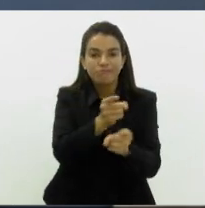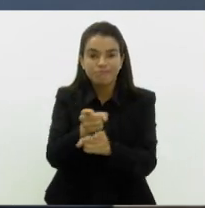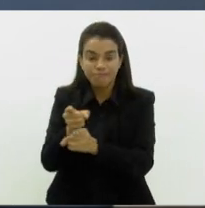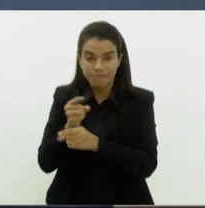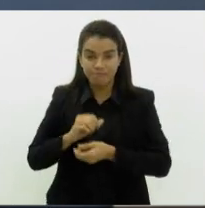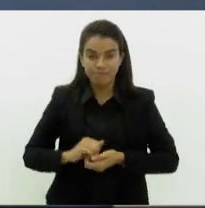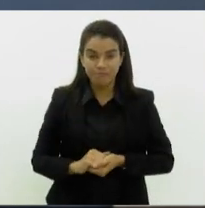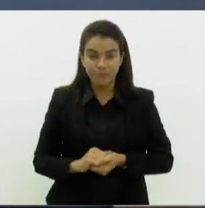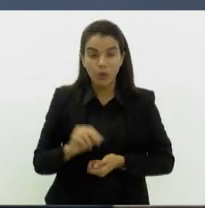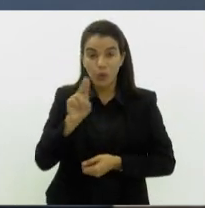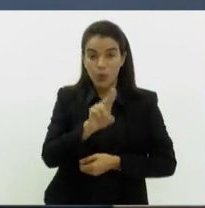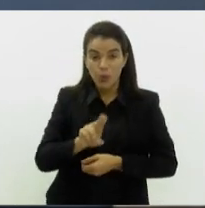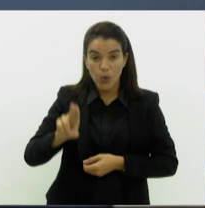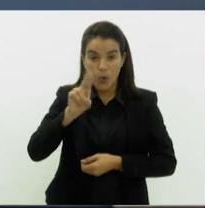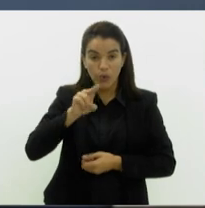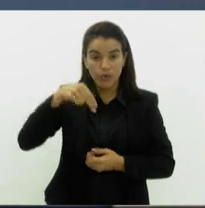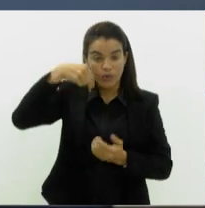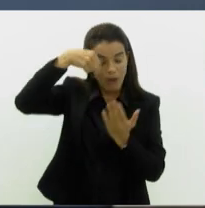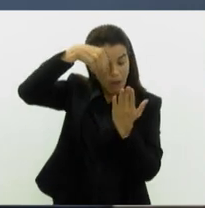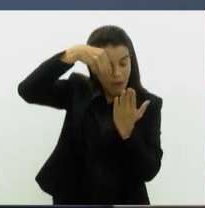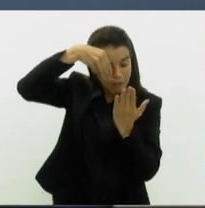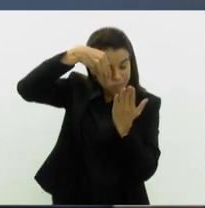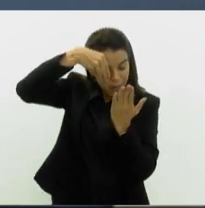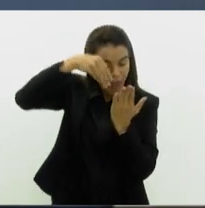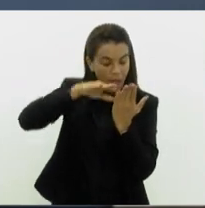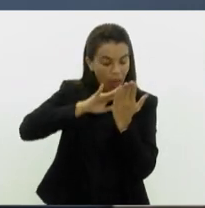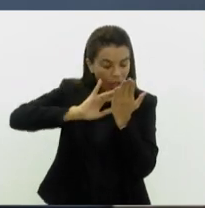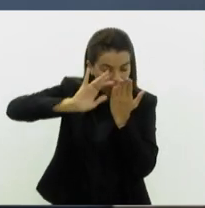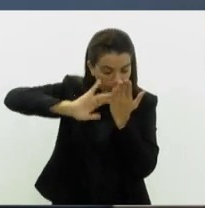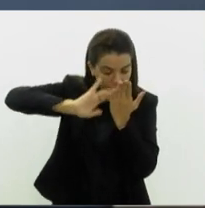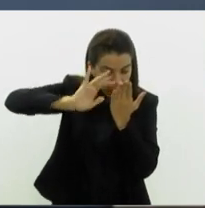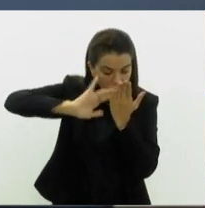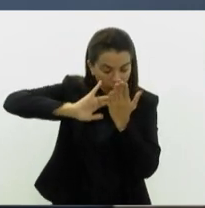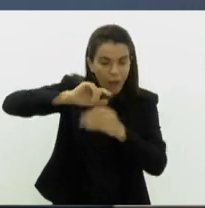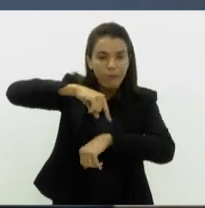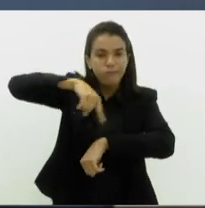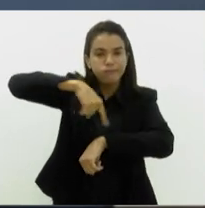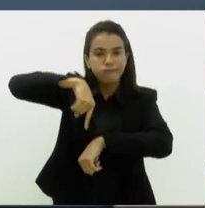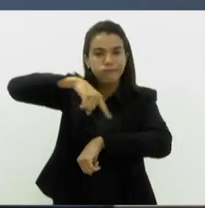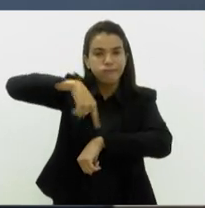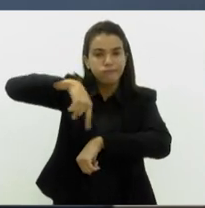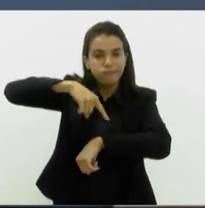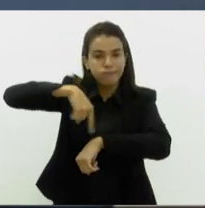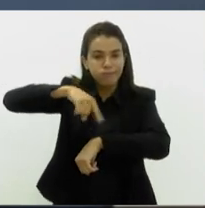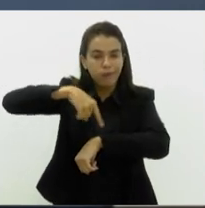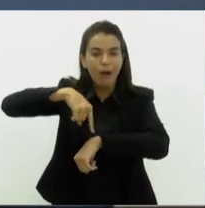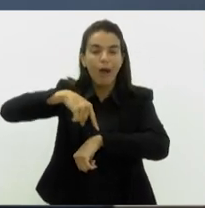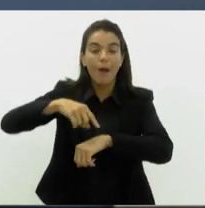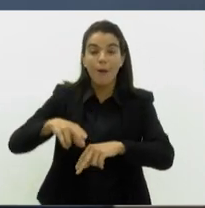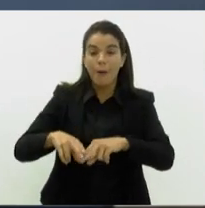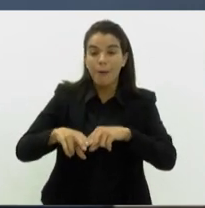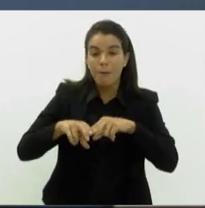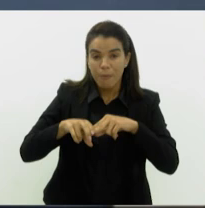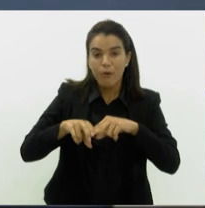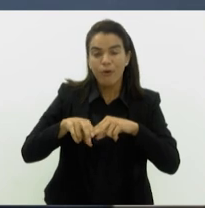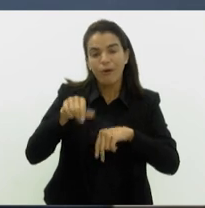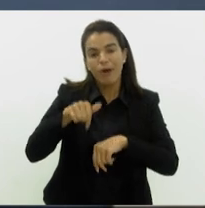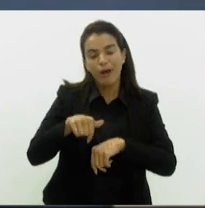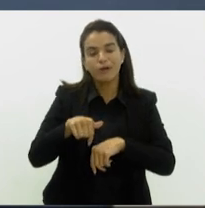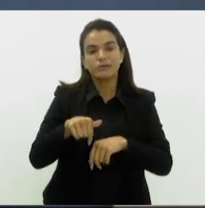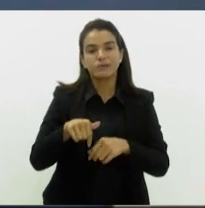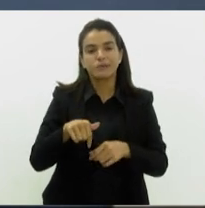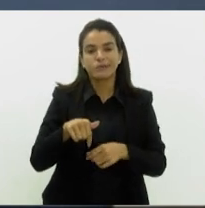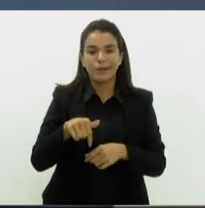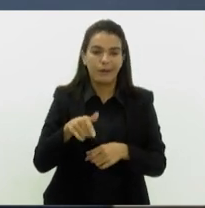em dia? O uso da visão de perto é de forma prolongada e aí entra nesse